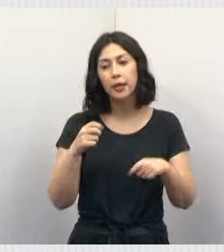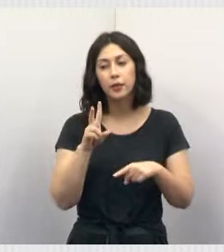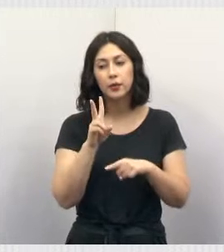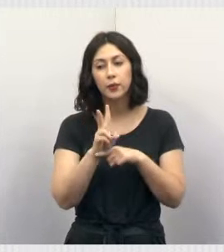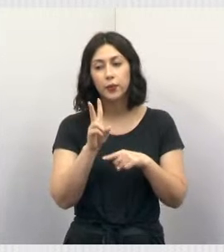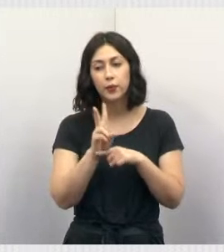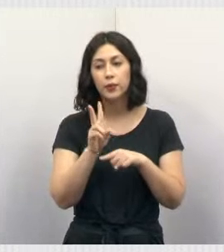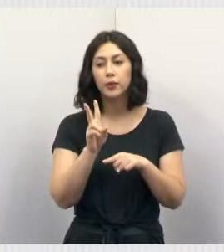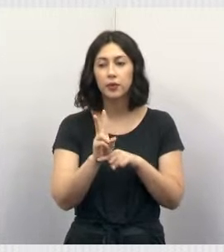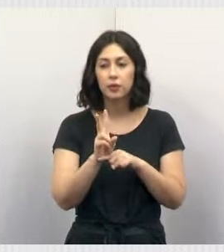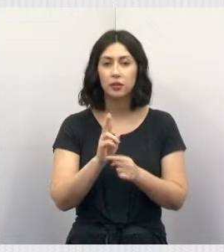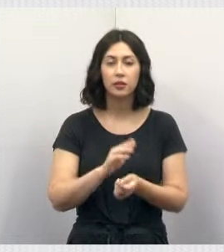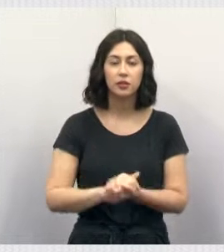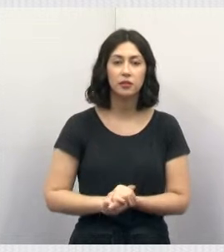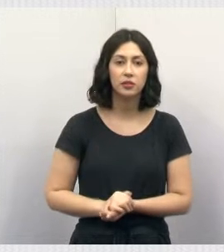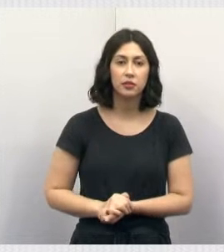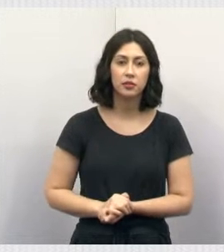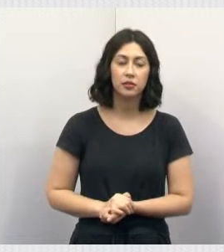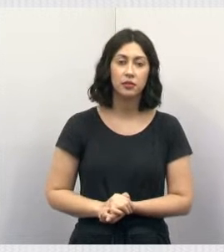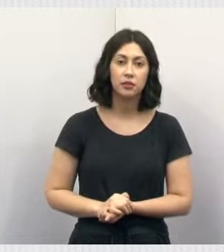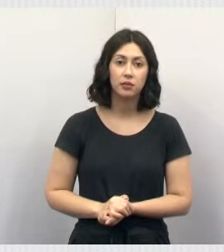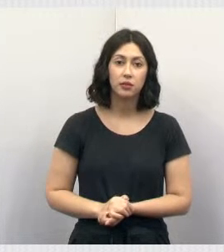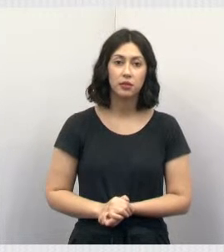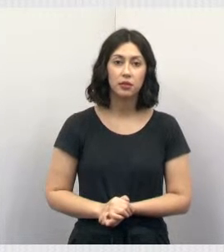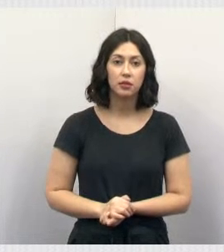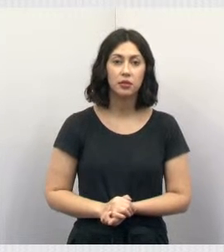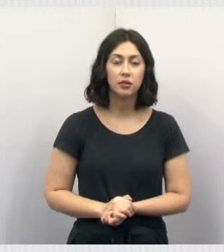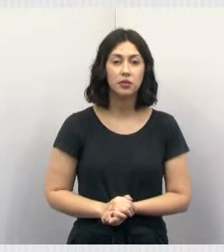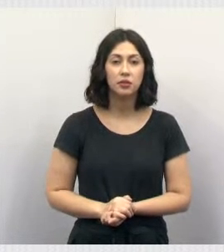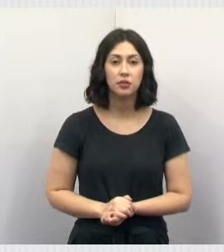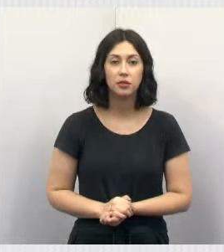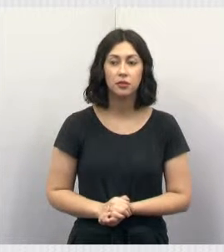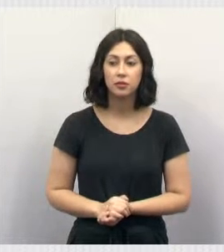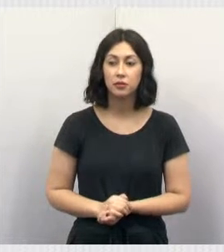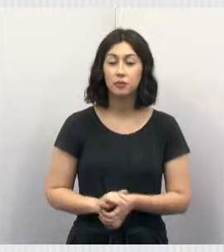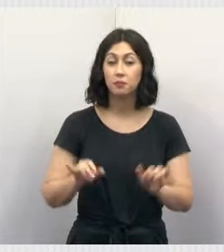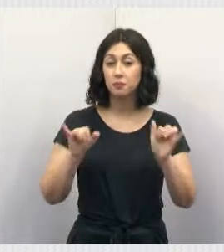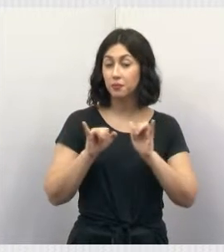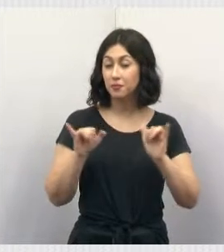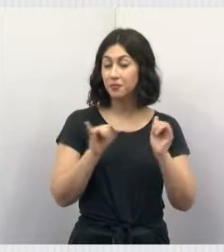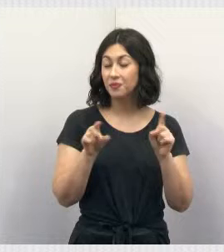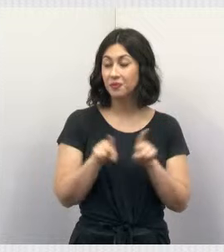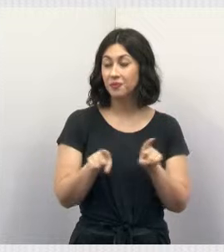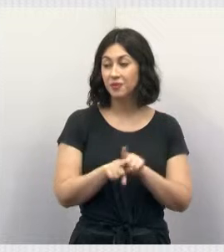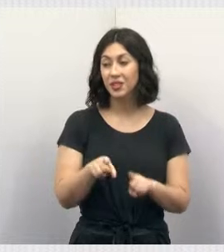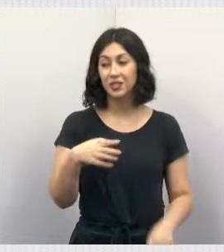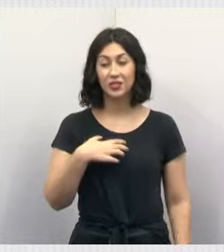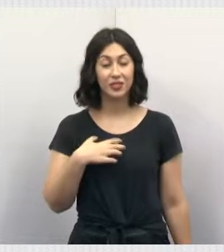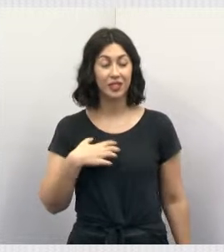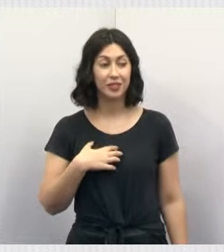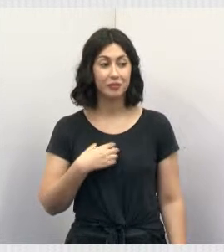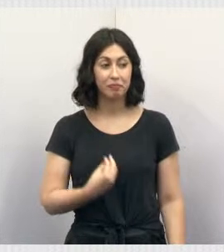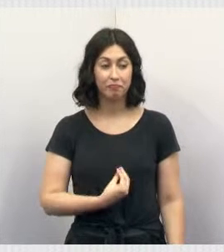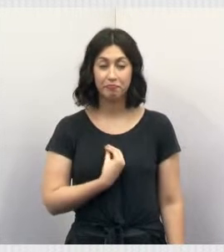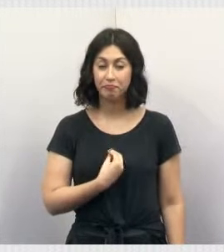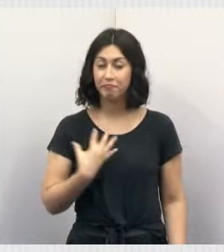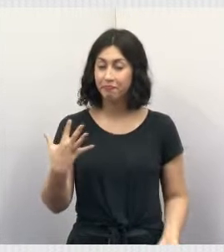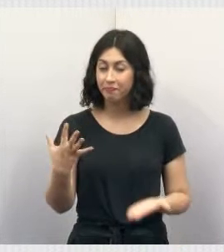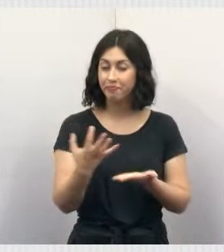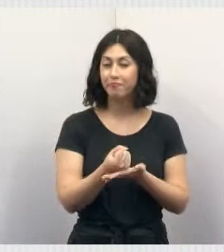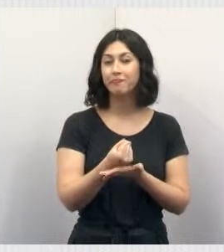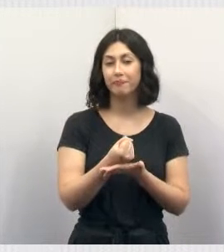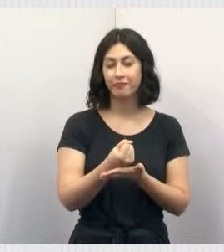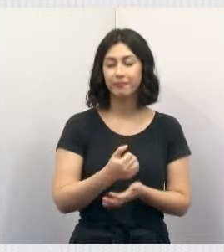Faça aí a sua mamografia anual. Mais do que uma campanha, é uma forma de salvar vidas, o trubo rosa.